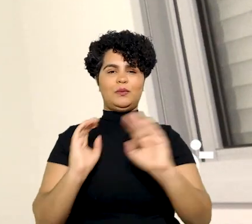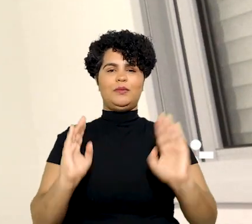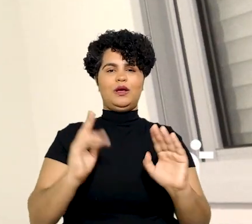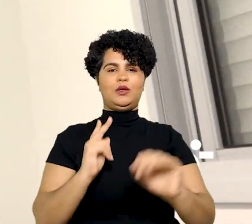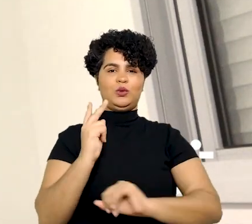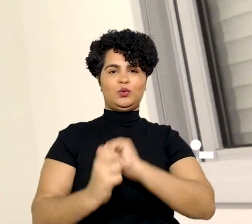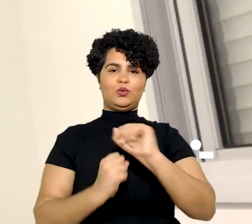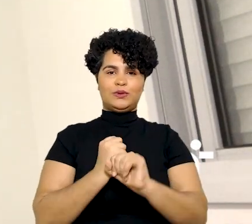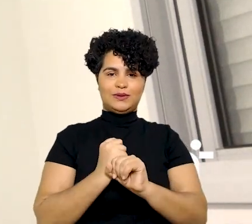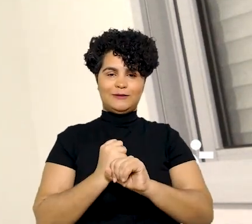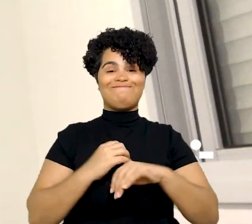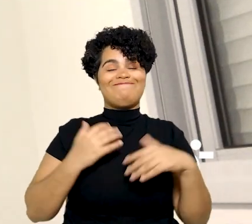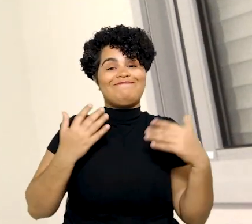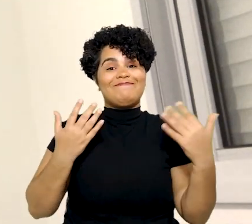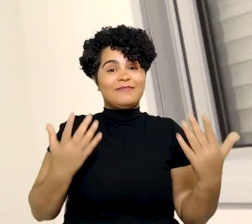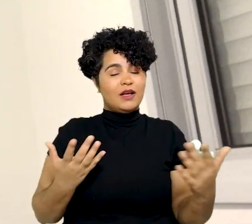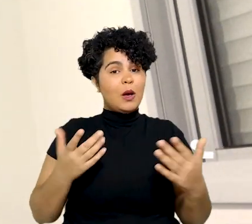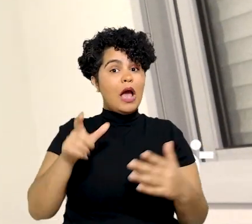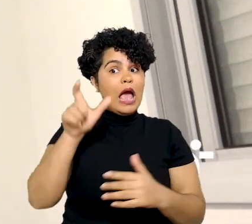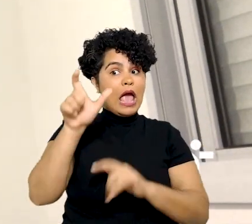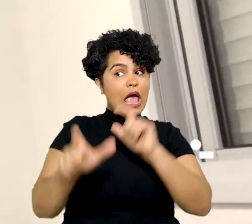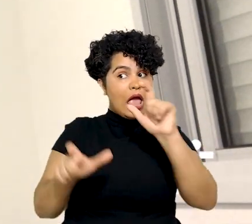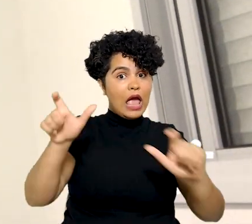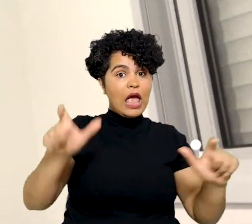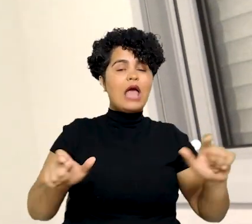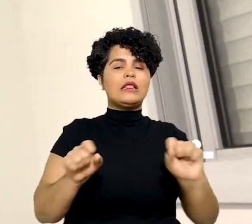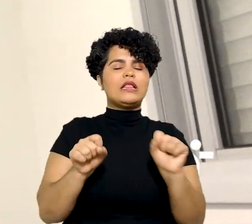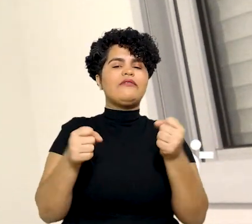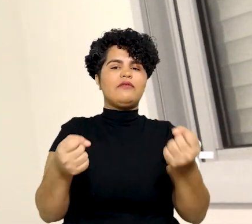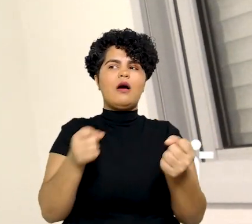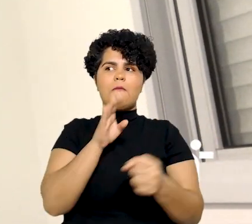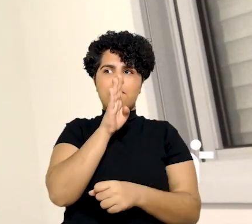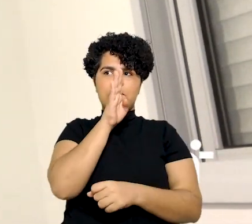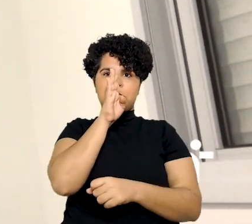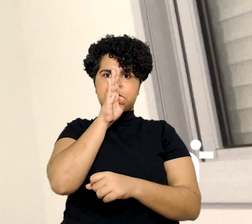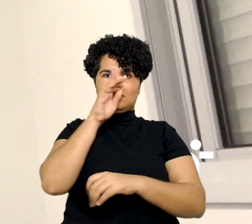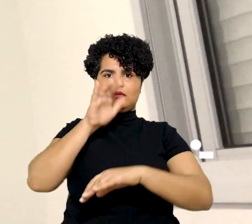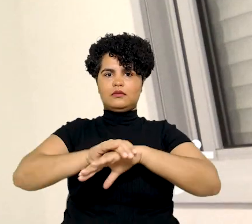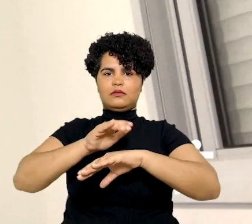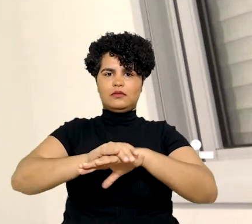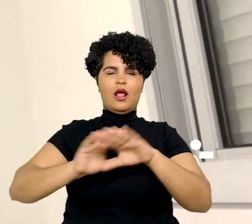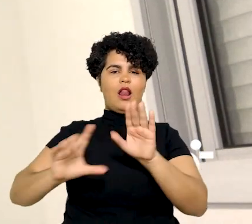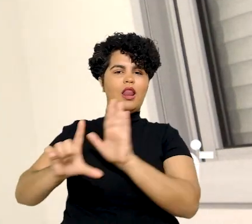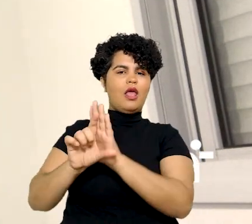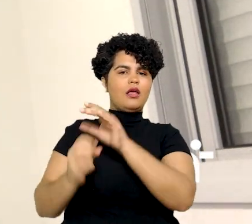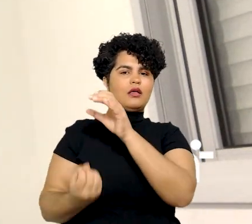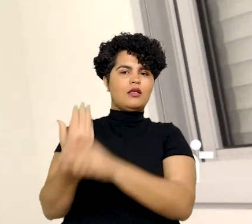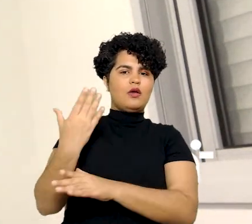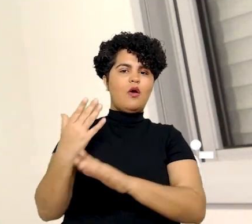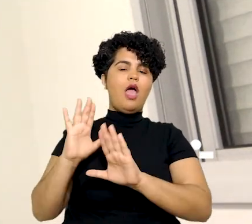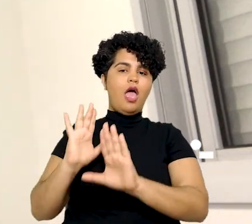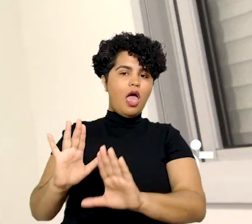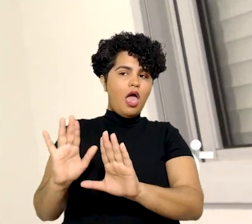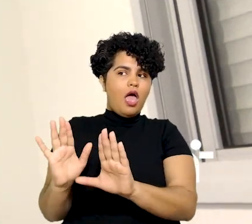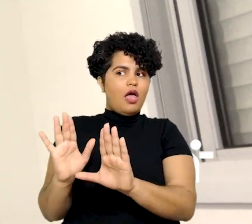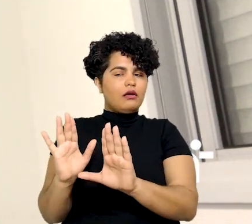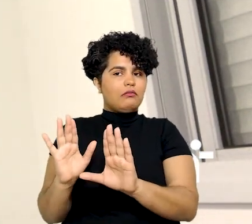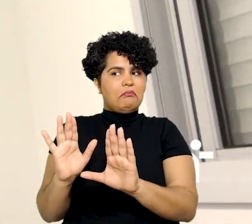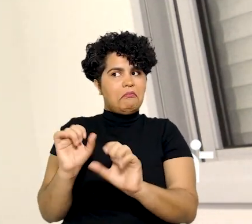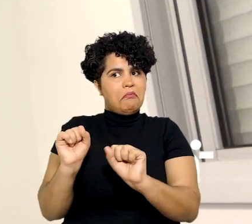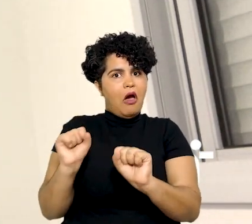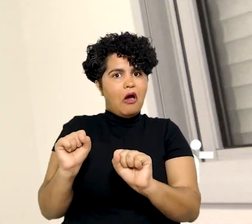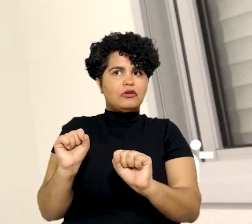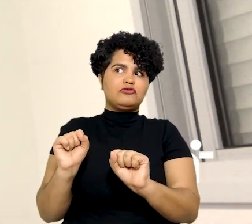sobre a suspensão do prazo prescricional. Então, há quem defenda que esse silêncio do legislador foi proposital, foi